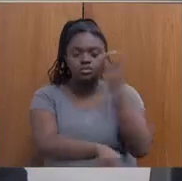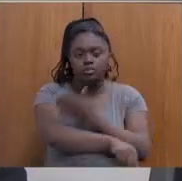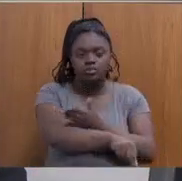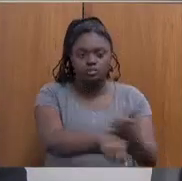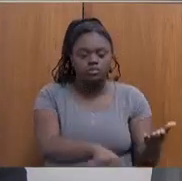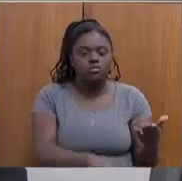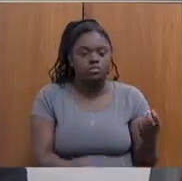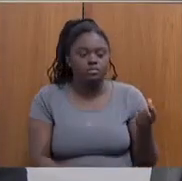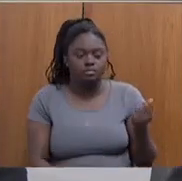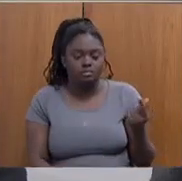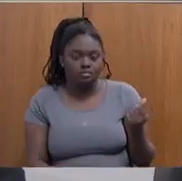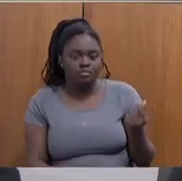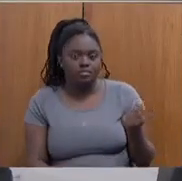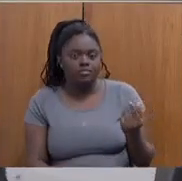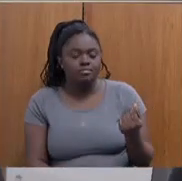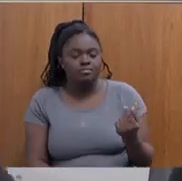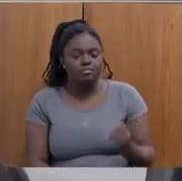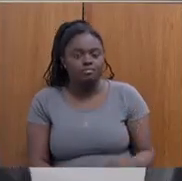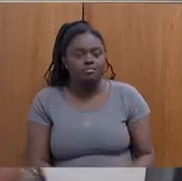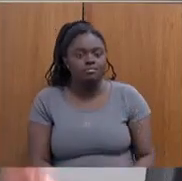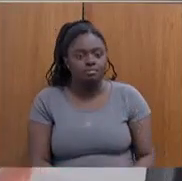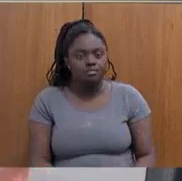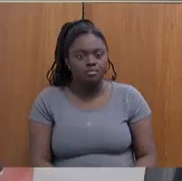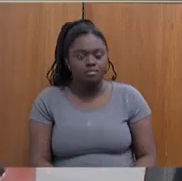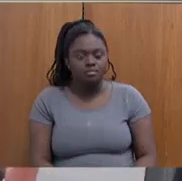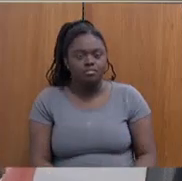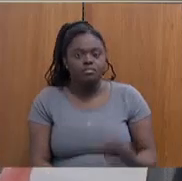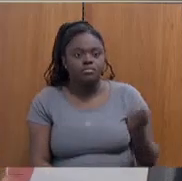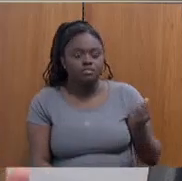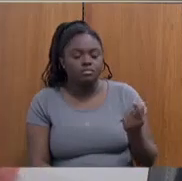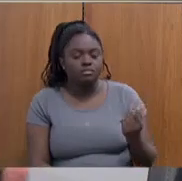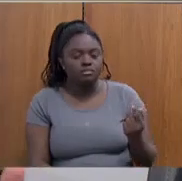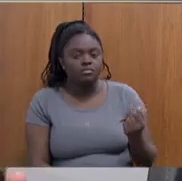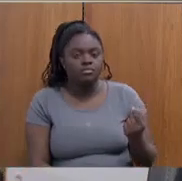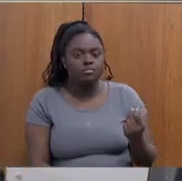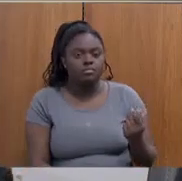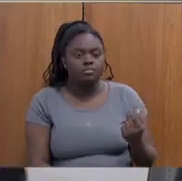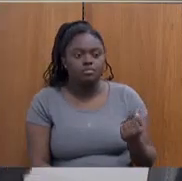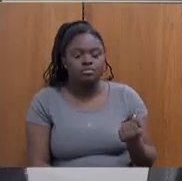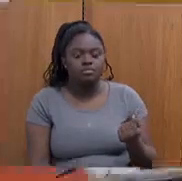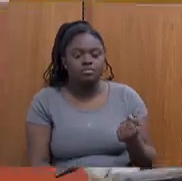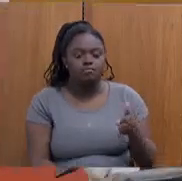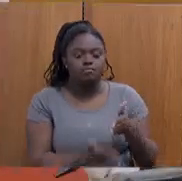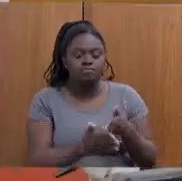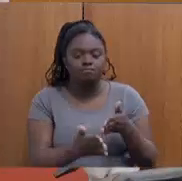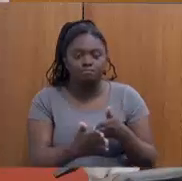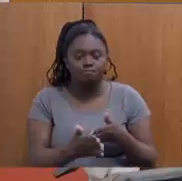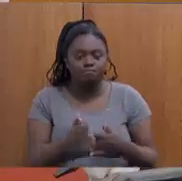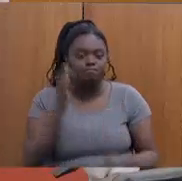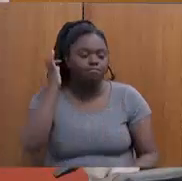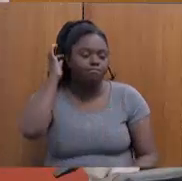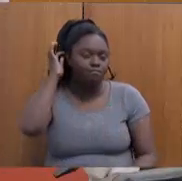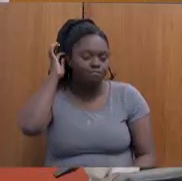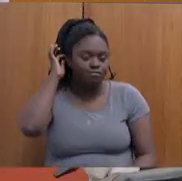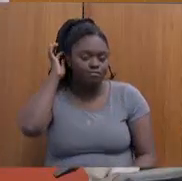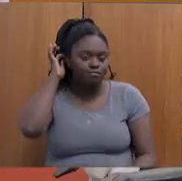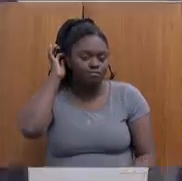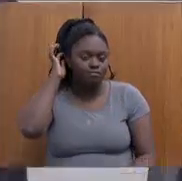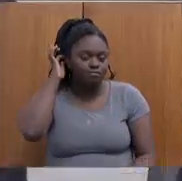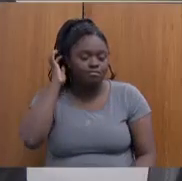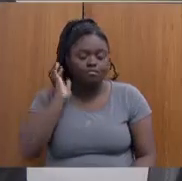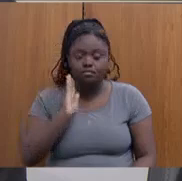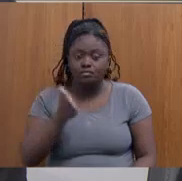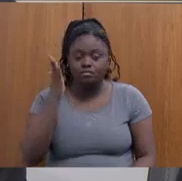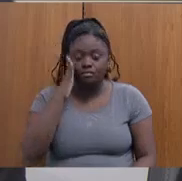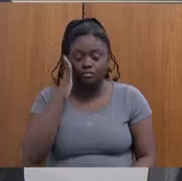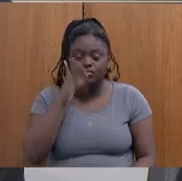verba. As verbas são muito restritas, muito restritas. Posso? E eu sabendo que já há uma